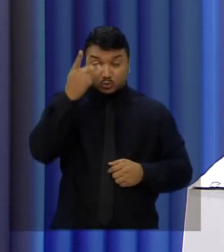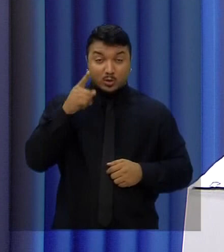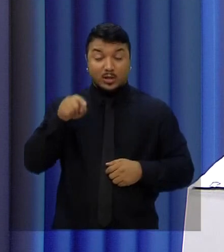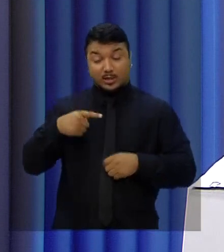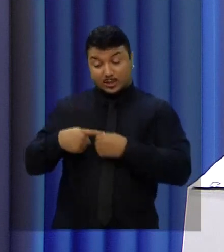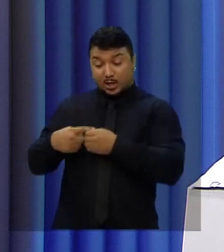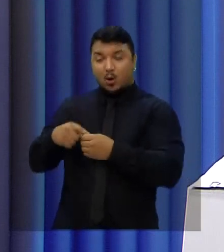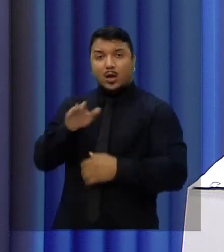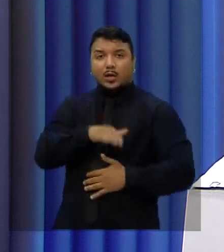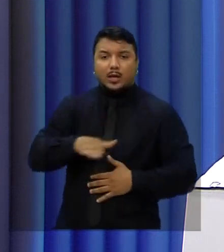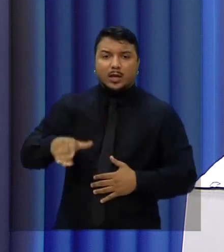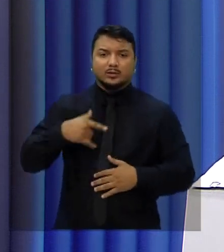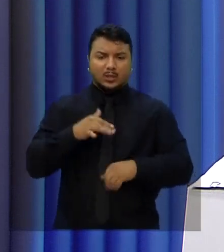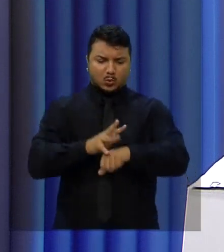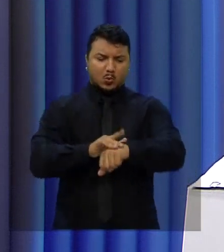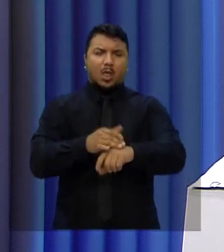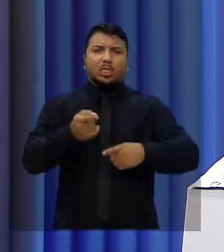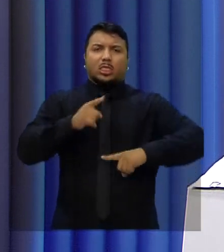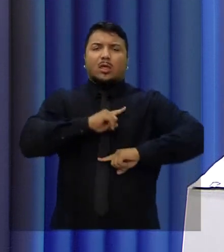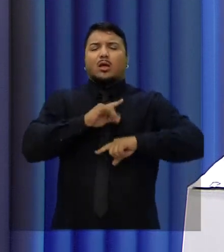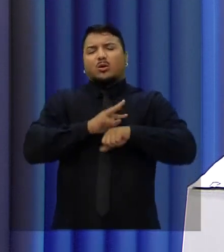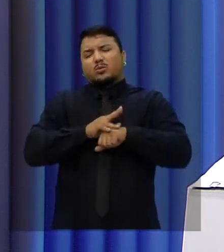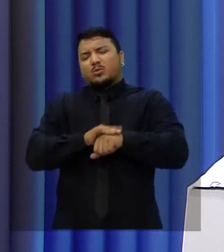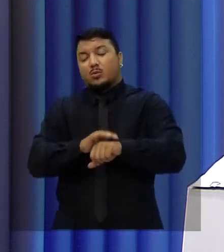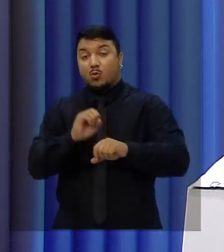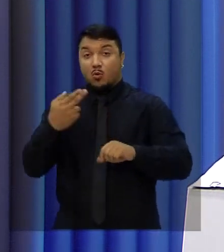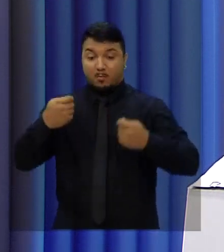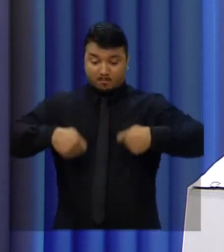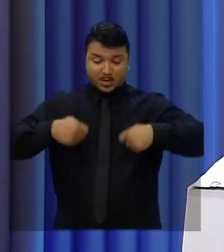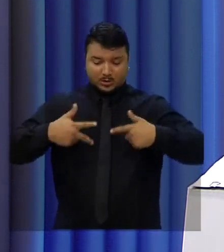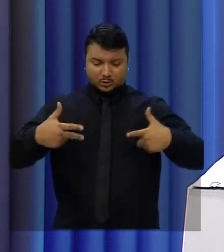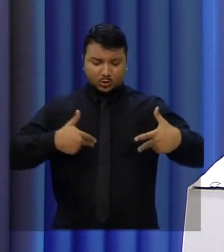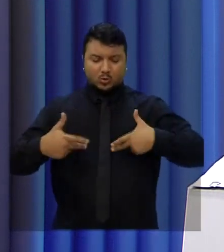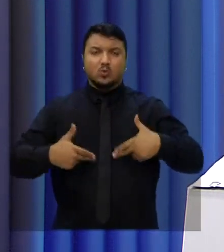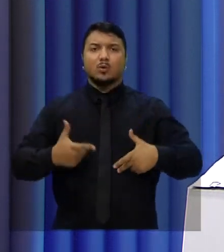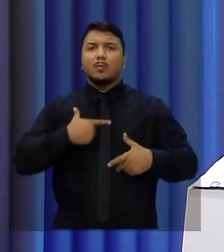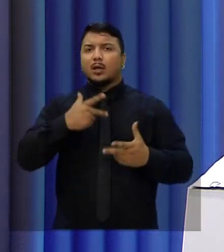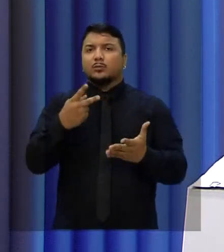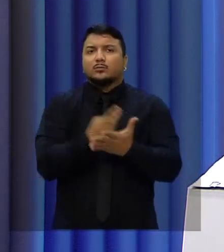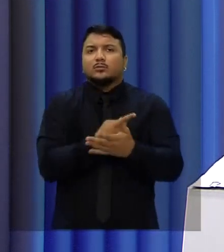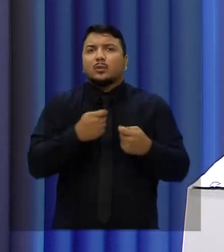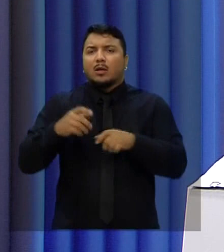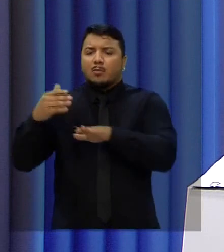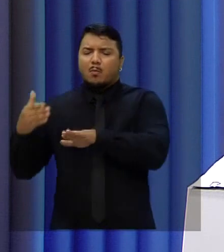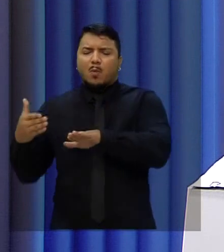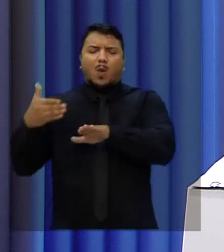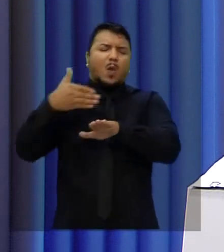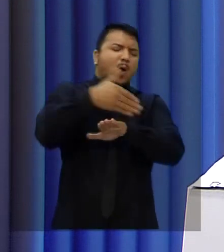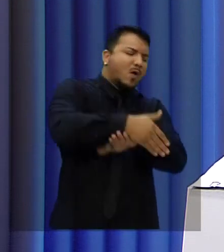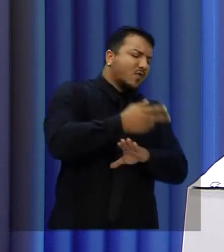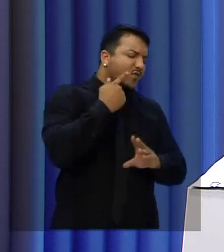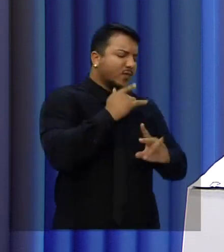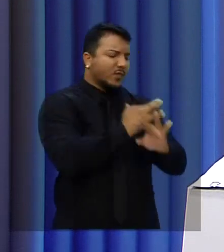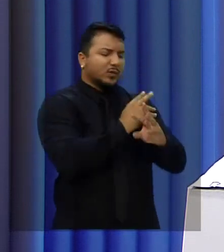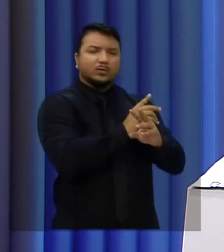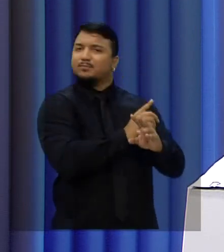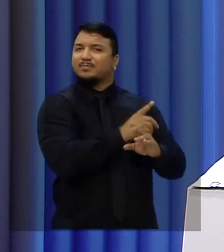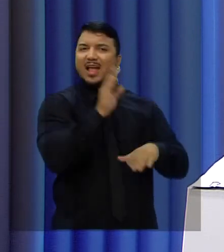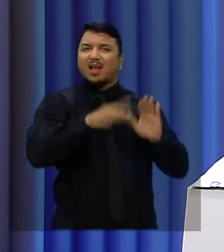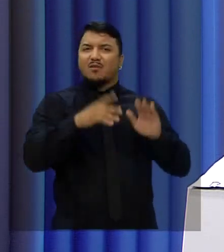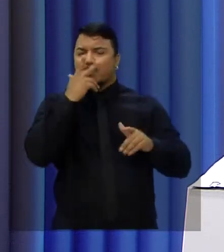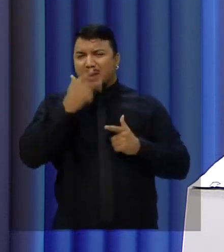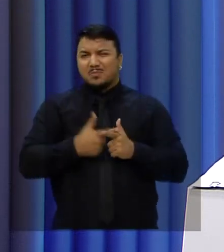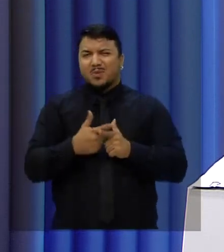desespero de uma doença infecciosa, de uma cirurgia necessária, tenha que se deslocar para Fortaleza, muitas vezes complicando o